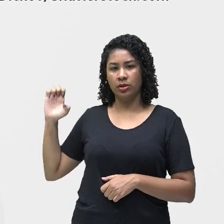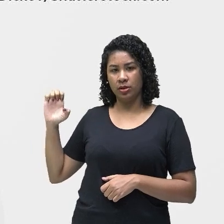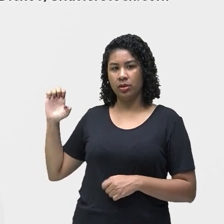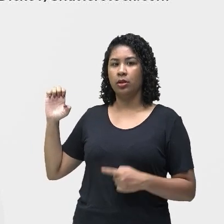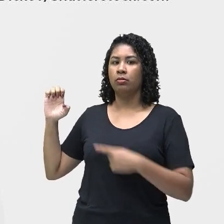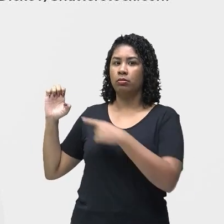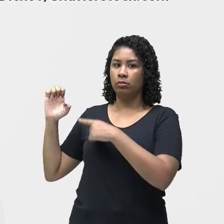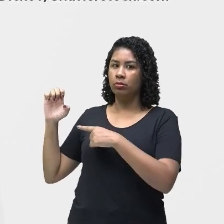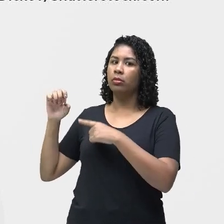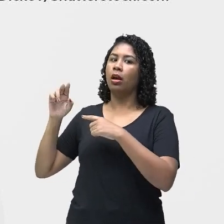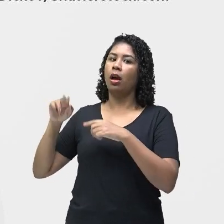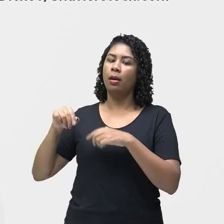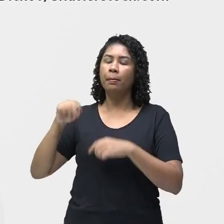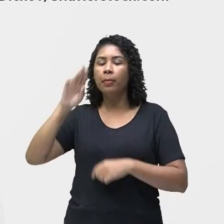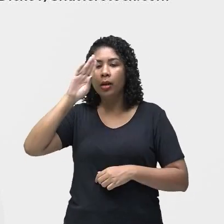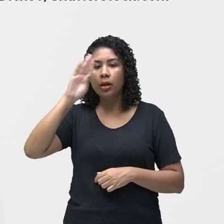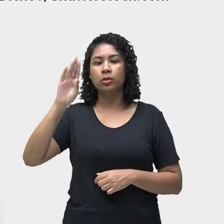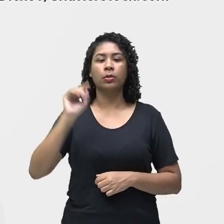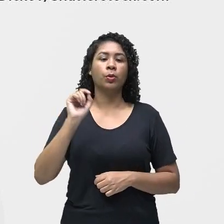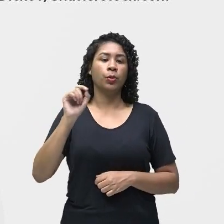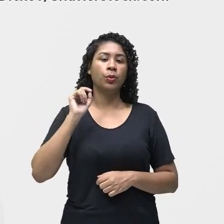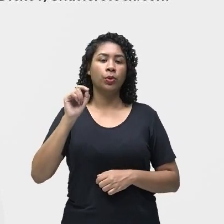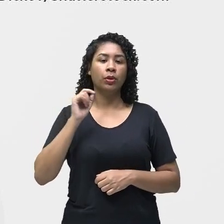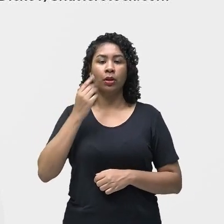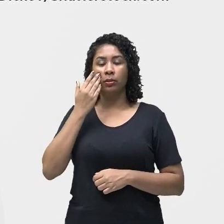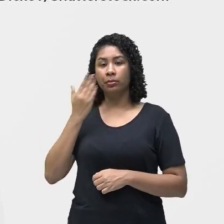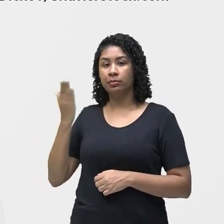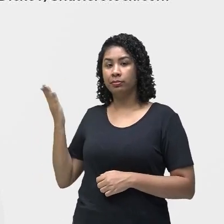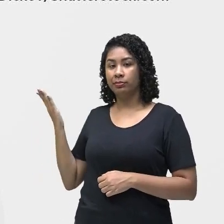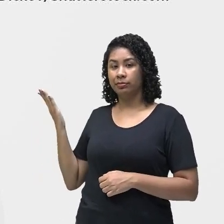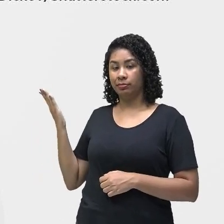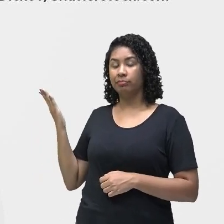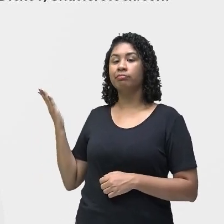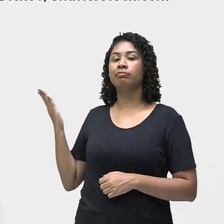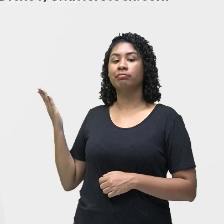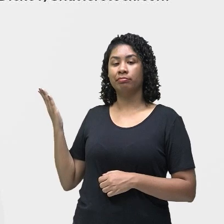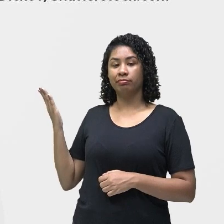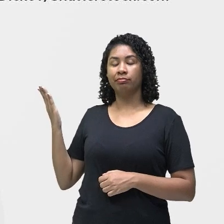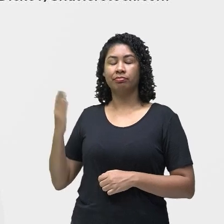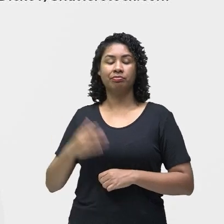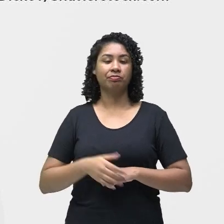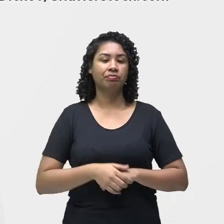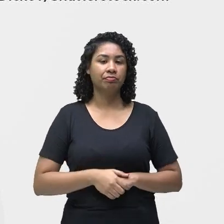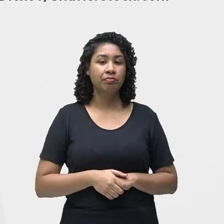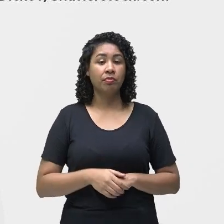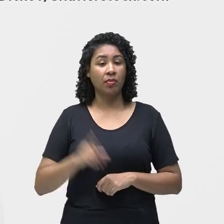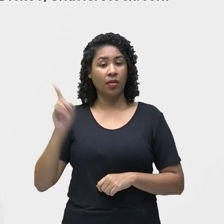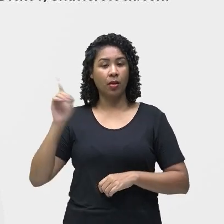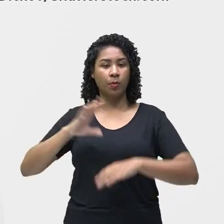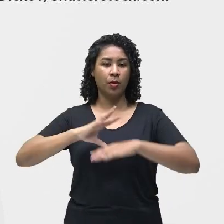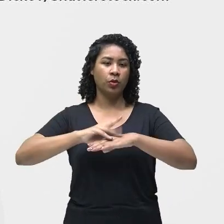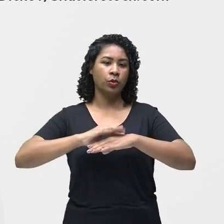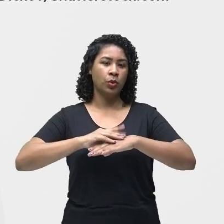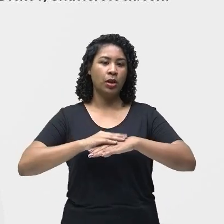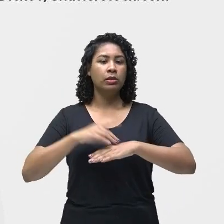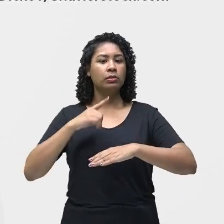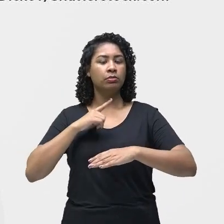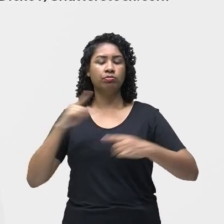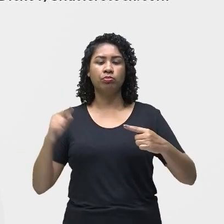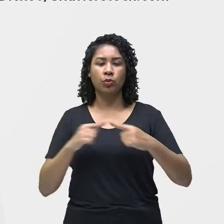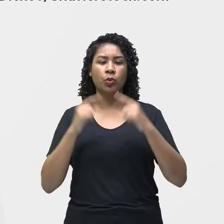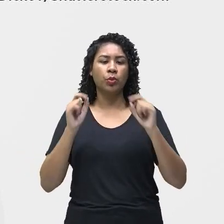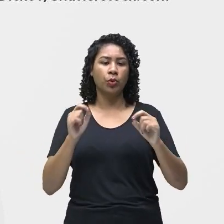água, mas ela é ocasionada por vetores. É uma doença parasitária diretamente relacionada com